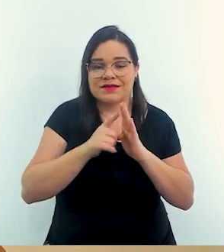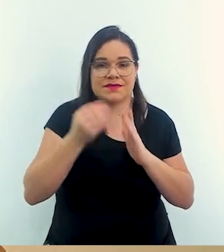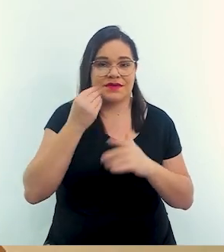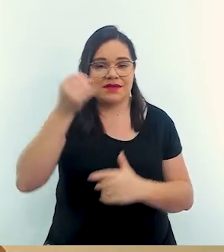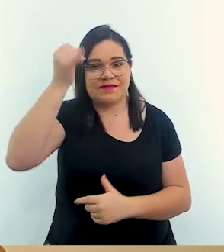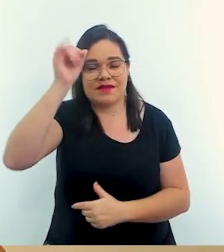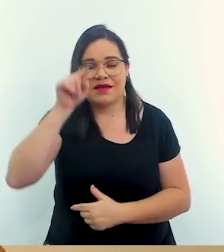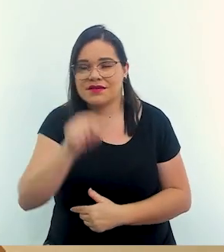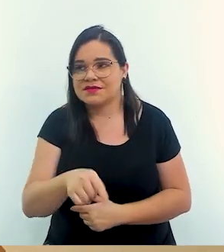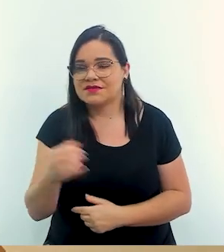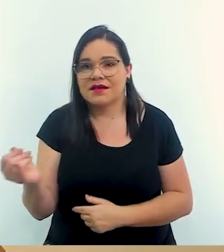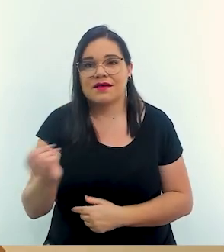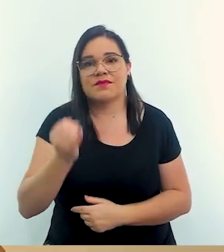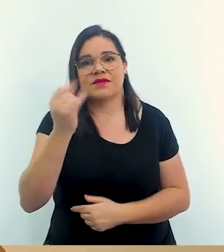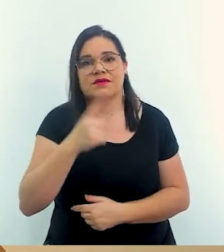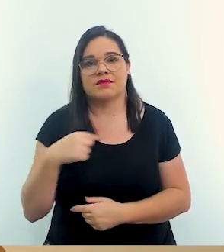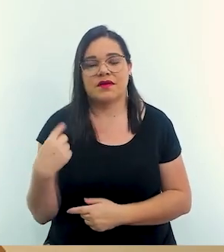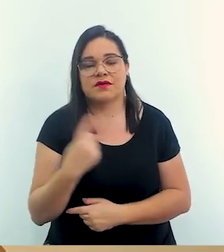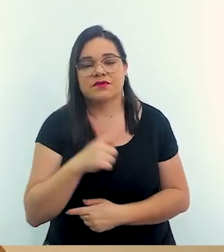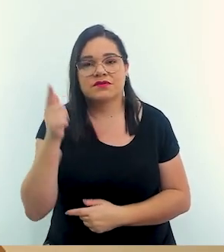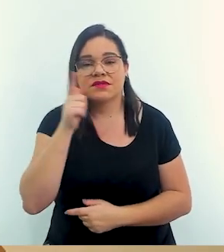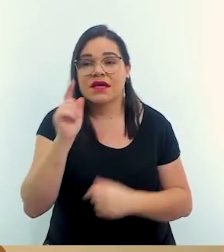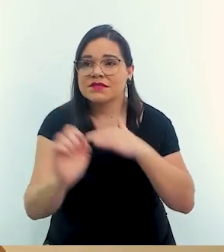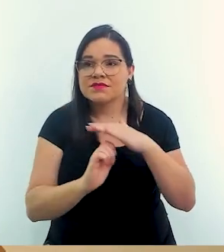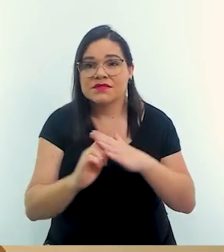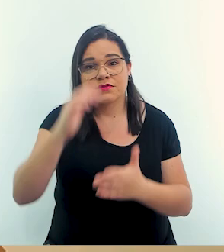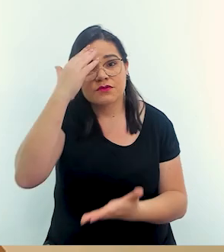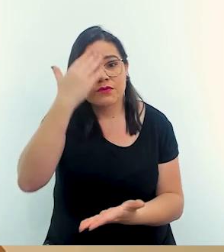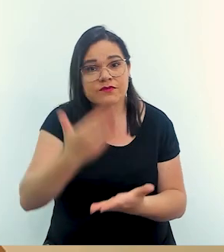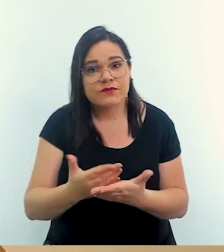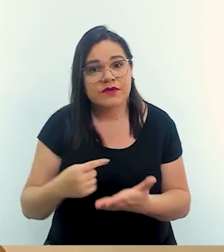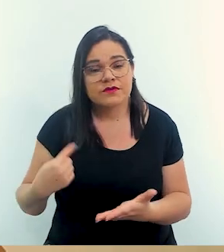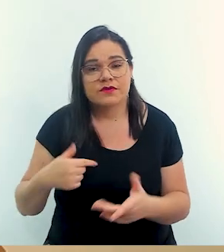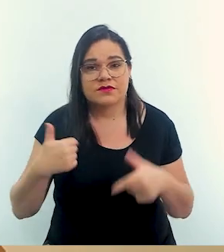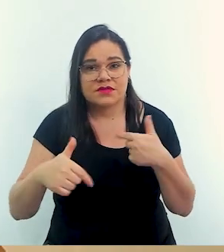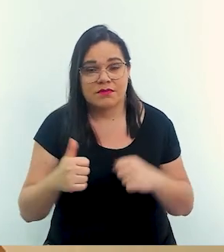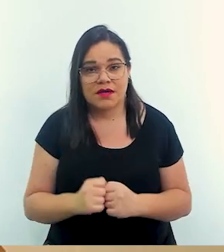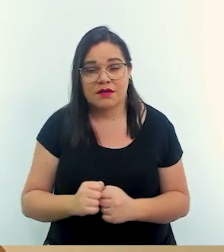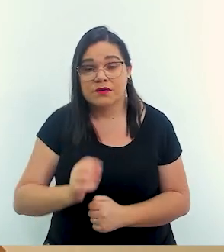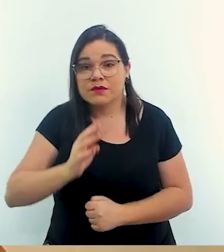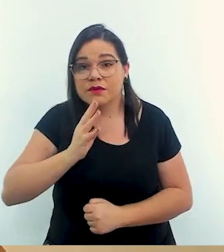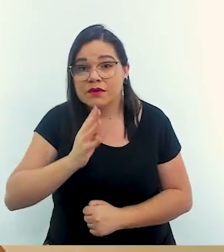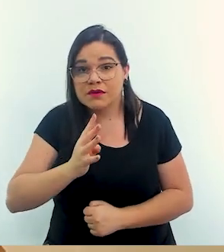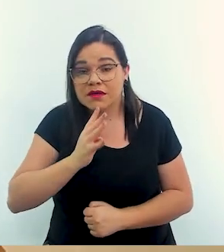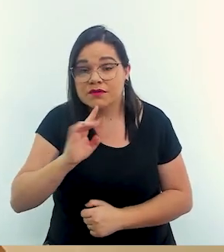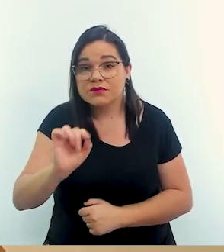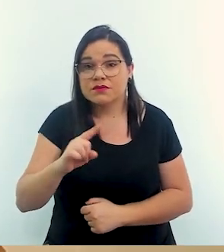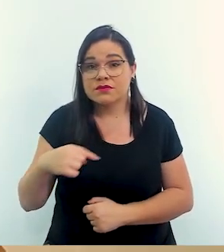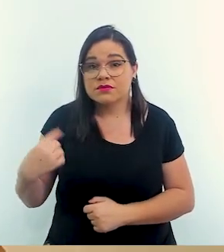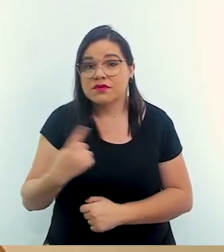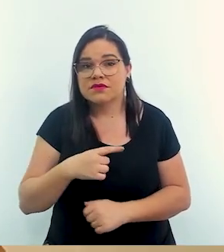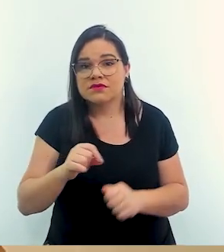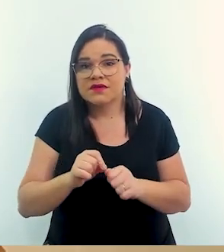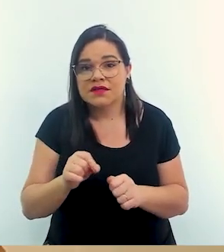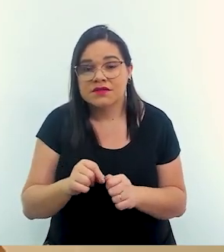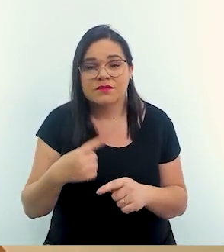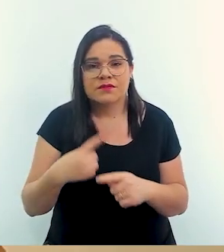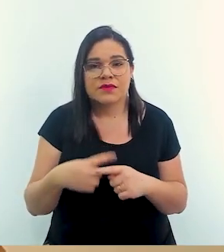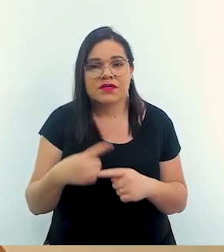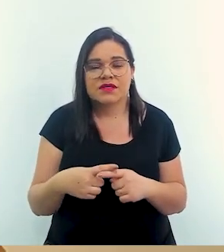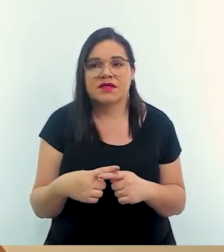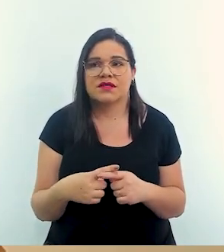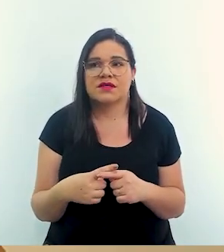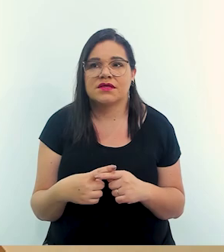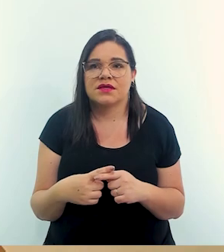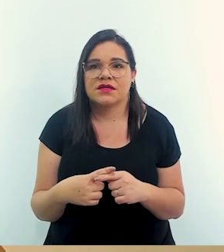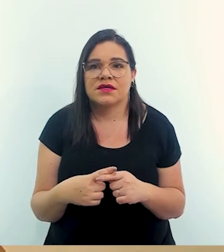antes que o desastre aconteça é essencial para que a gente tenha as empresas confiem no nosso trabalho conheçam o que a gente faz porque